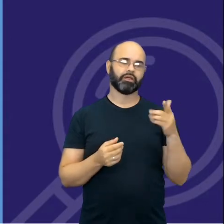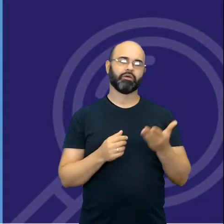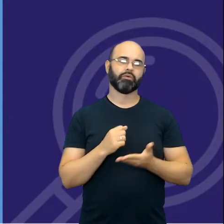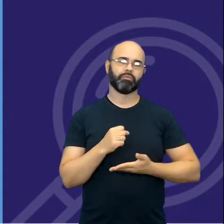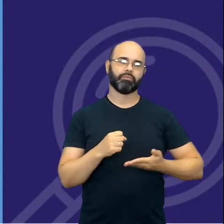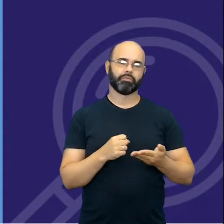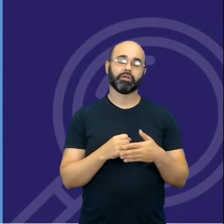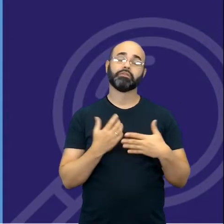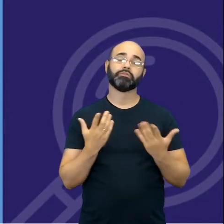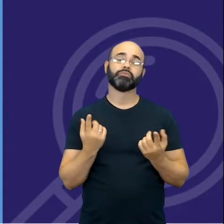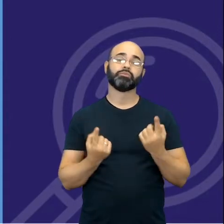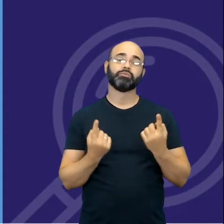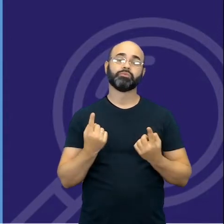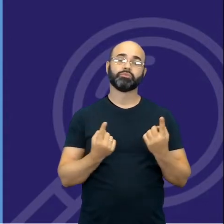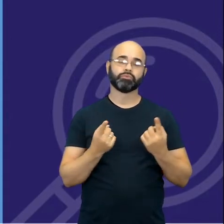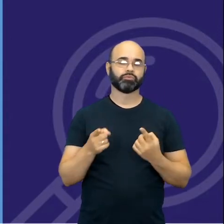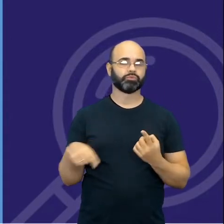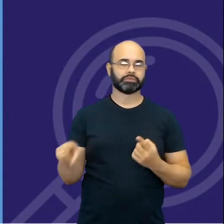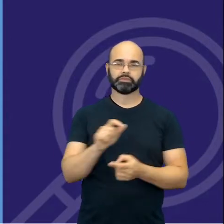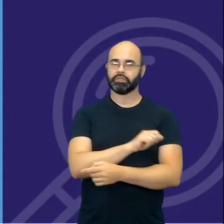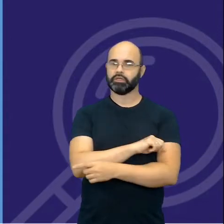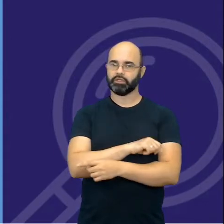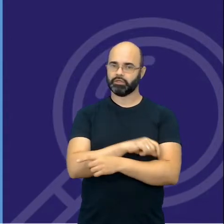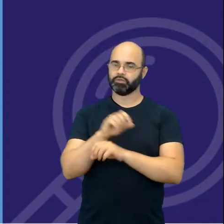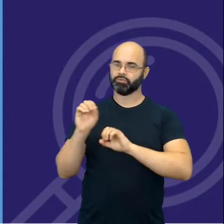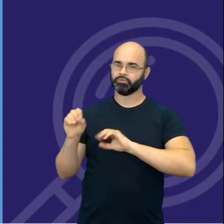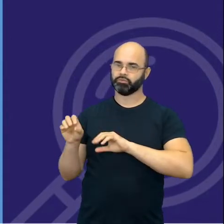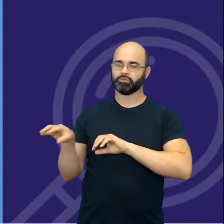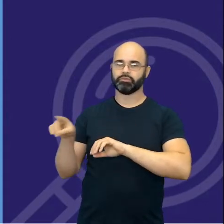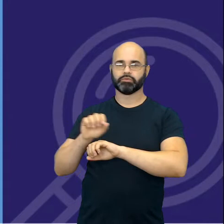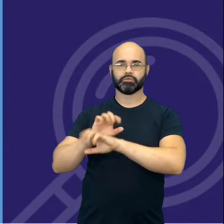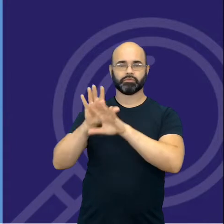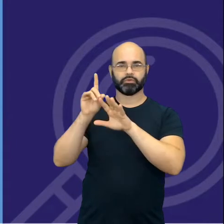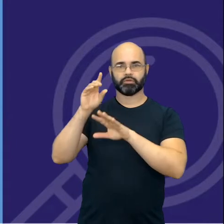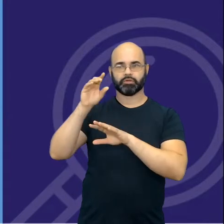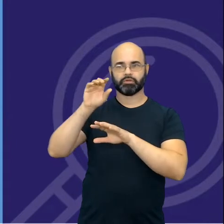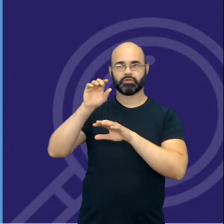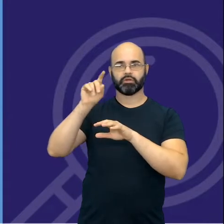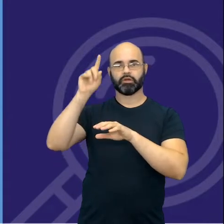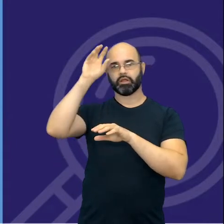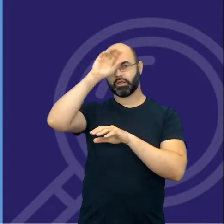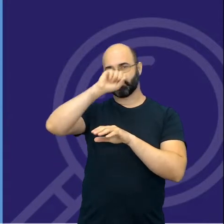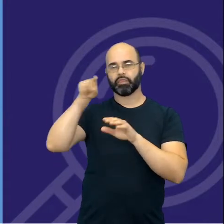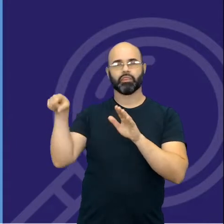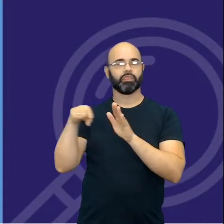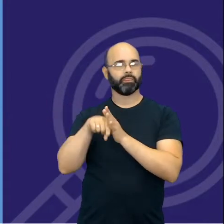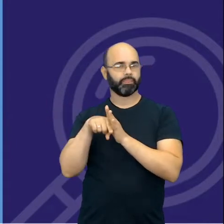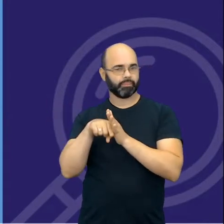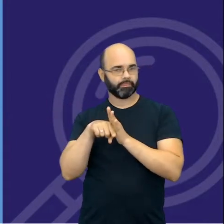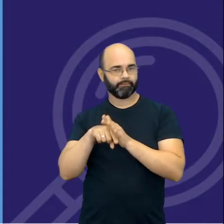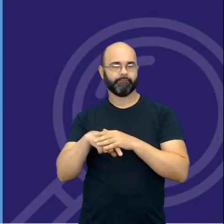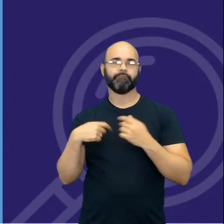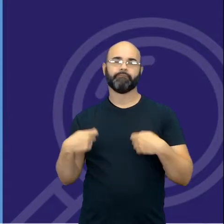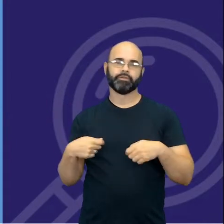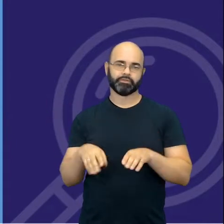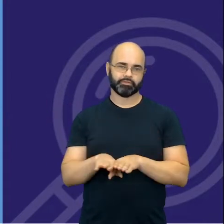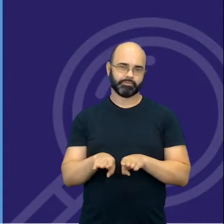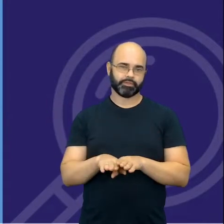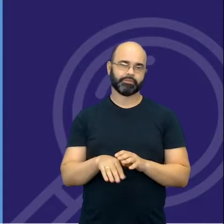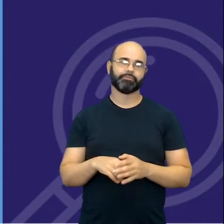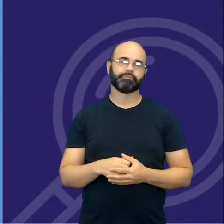é. Então, tudo isso é muito importante que o estudante pesquise também. Saia dele essa ideia.